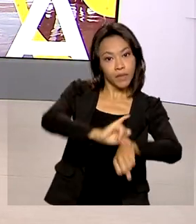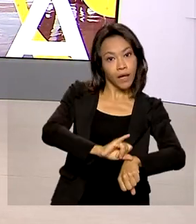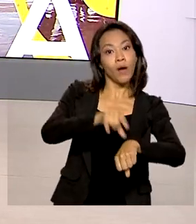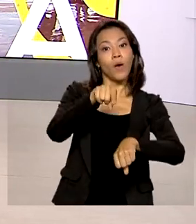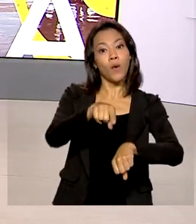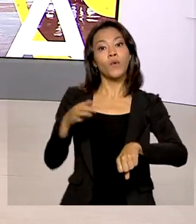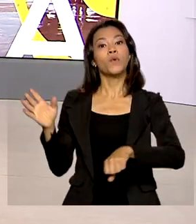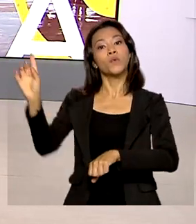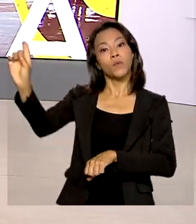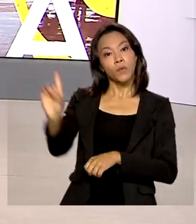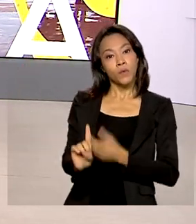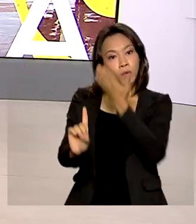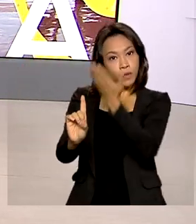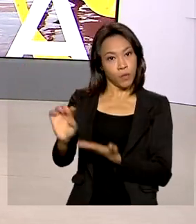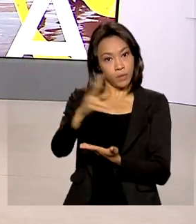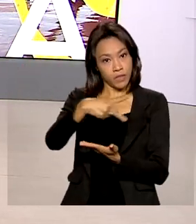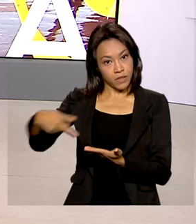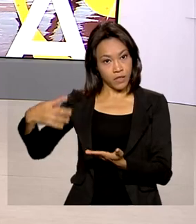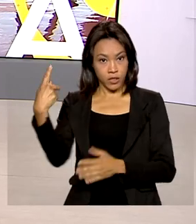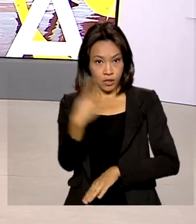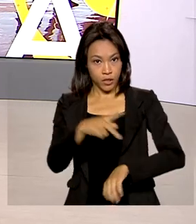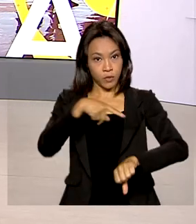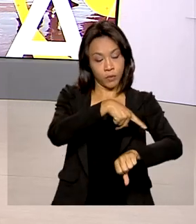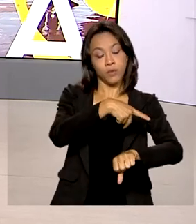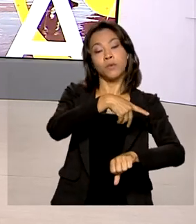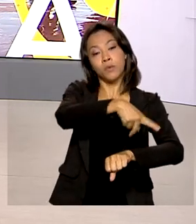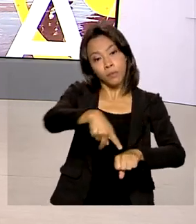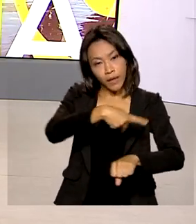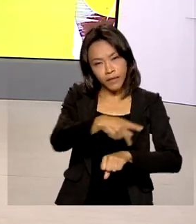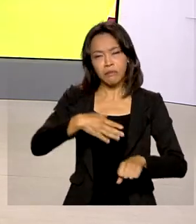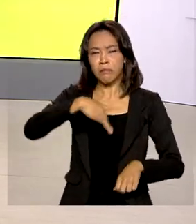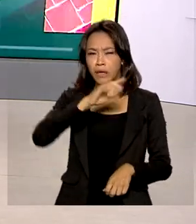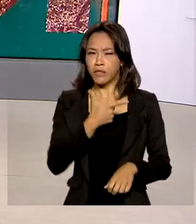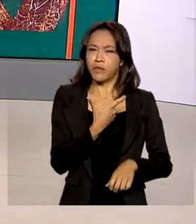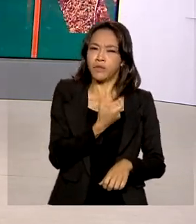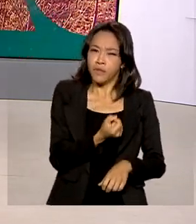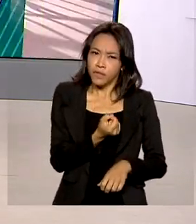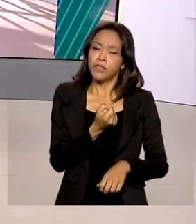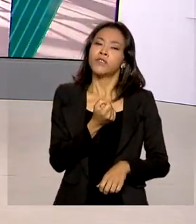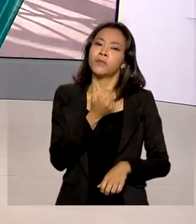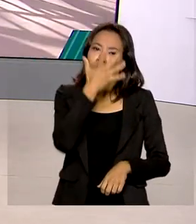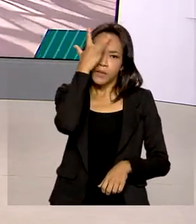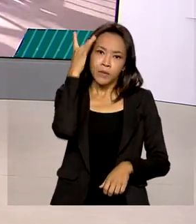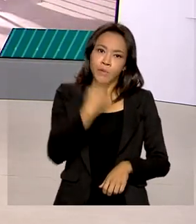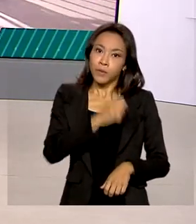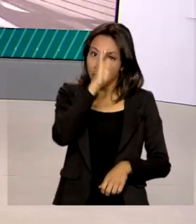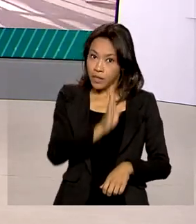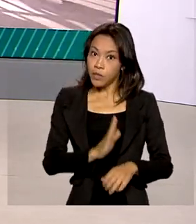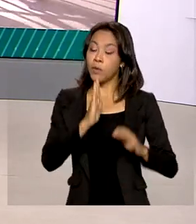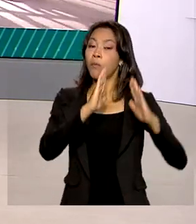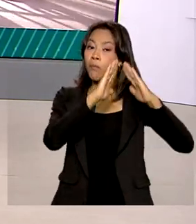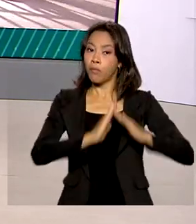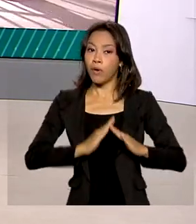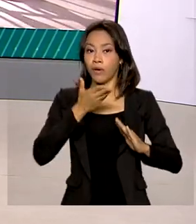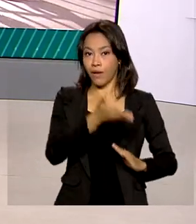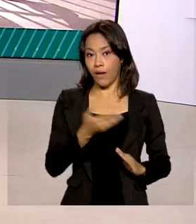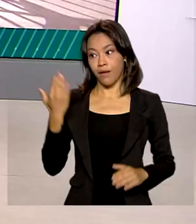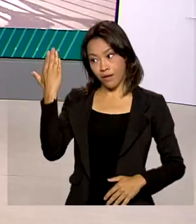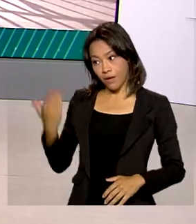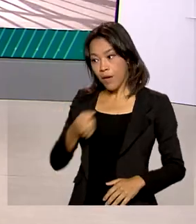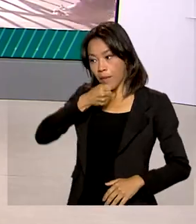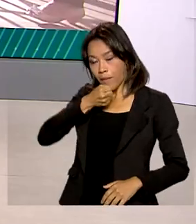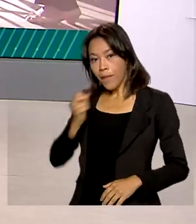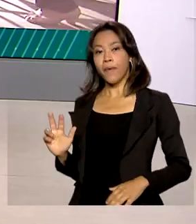Santok, presidente do país. Mais de 20 mil brasileiros vivem no Suriname e o repórter Carlos Molinari, que está em